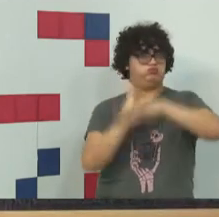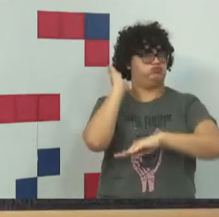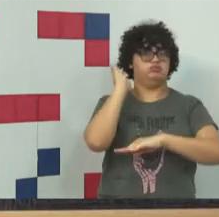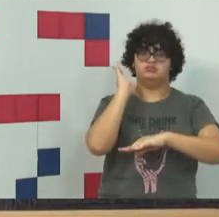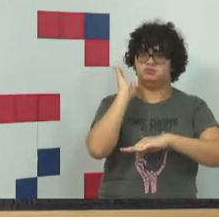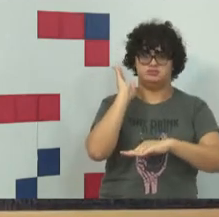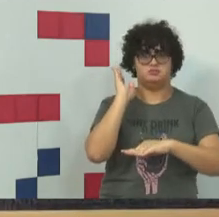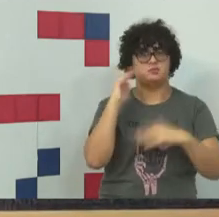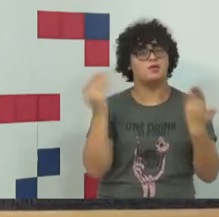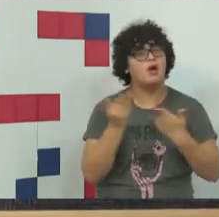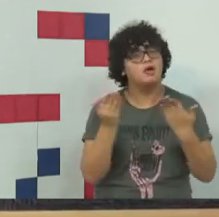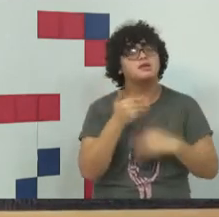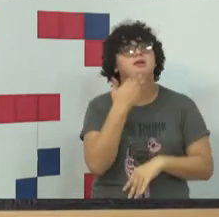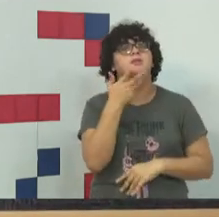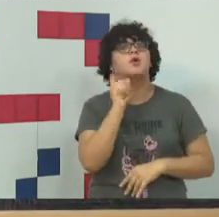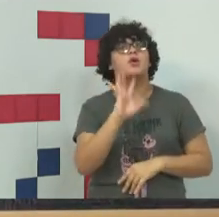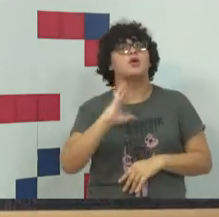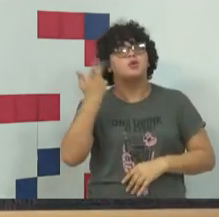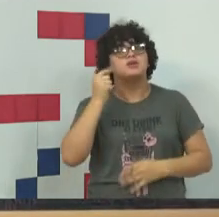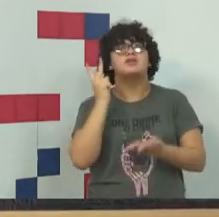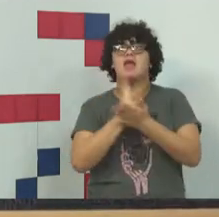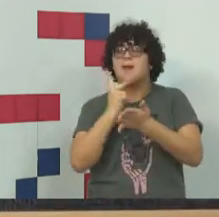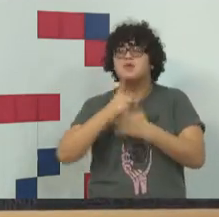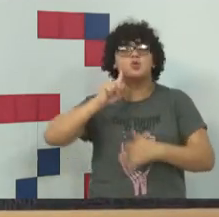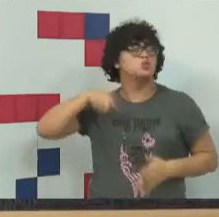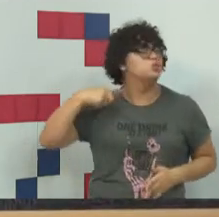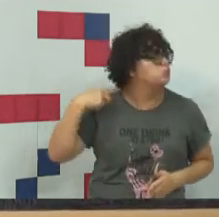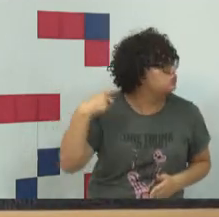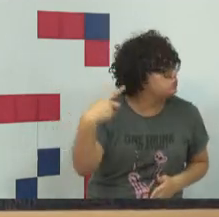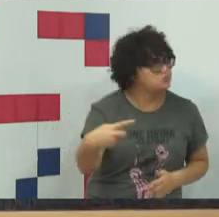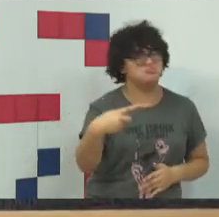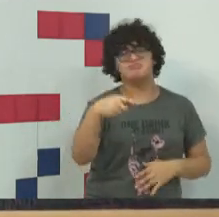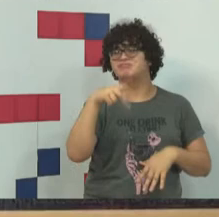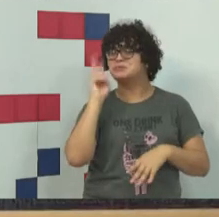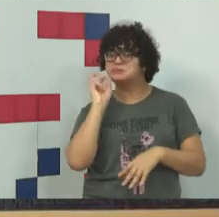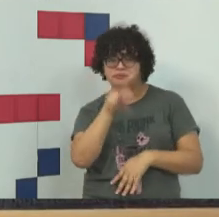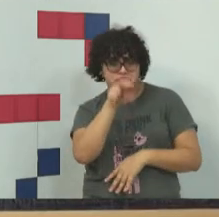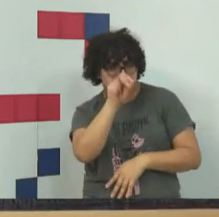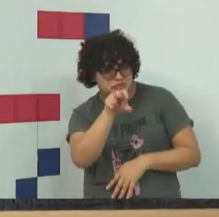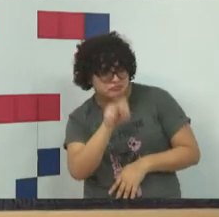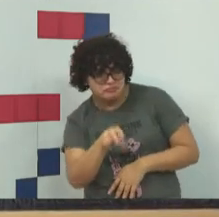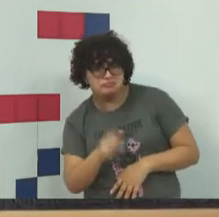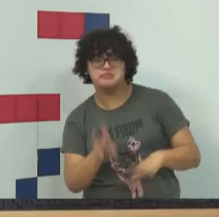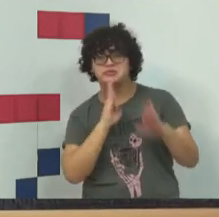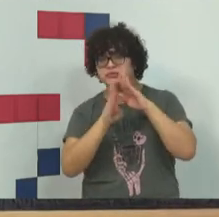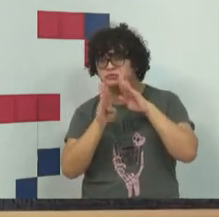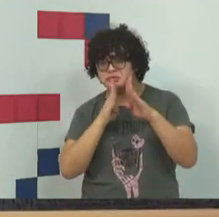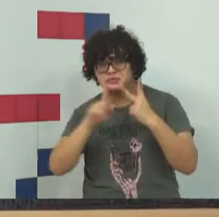uma linha tênue, mas que acontece todos os dias. A gente esquece que